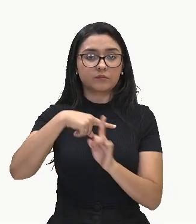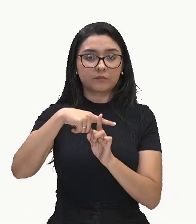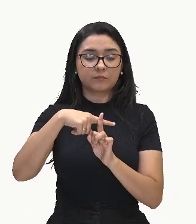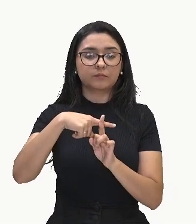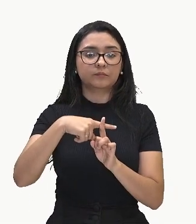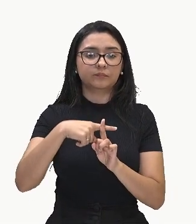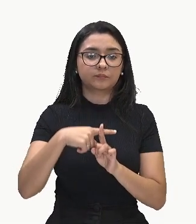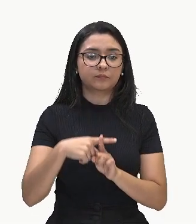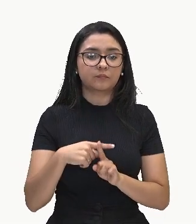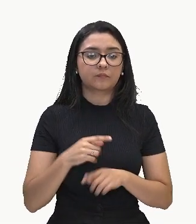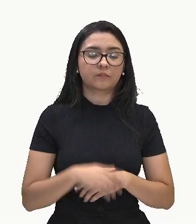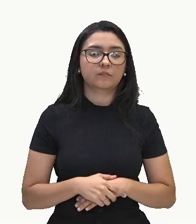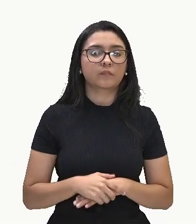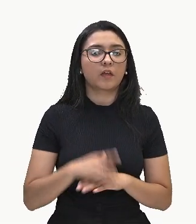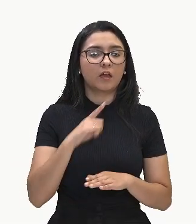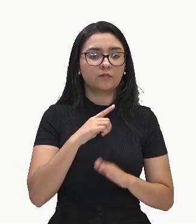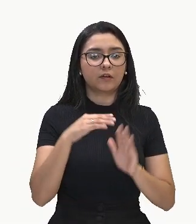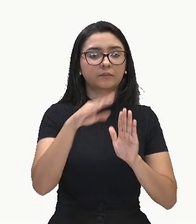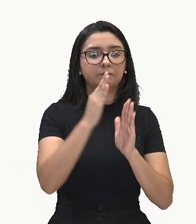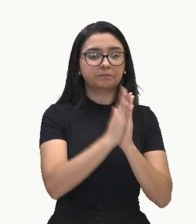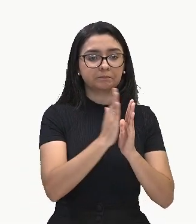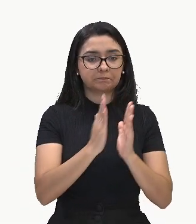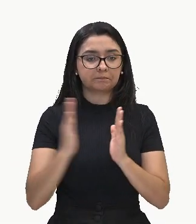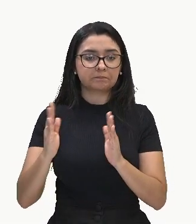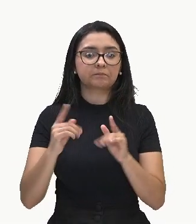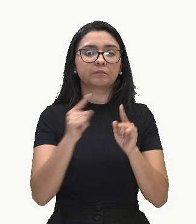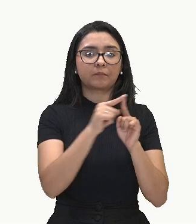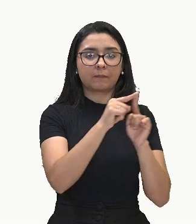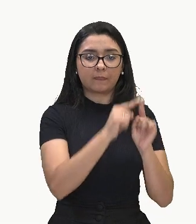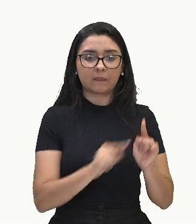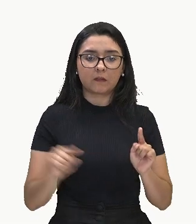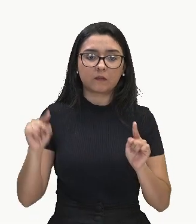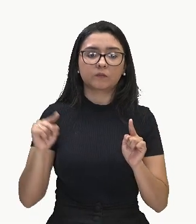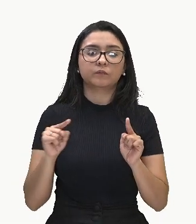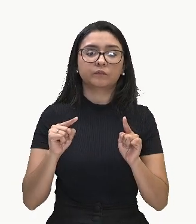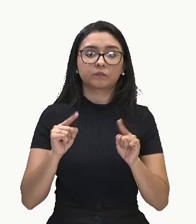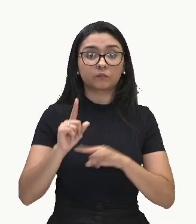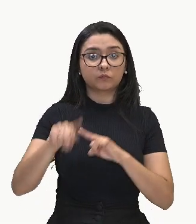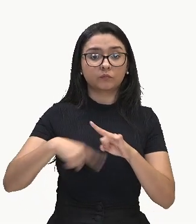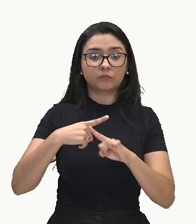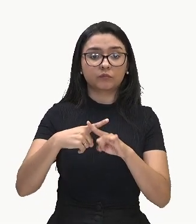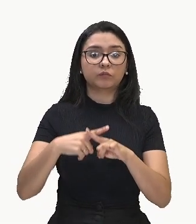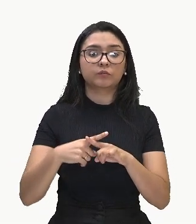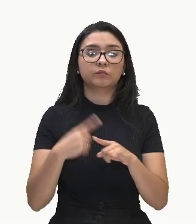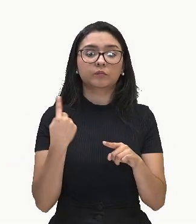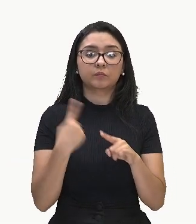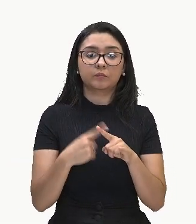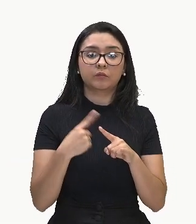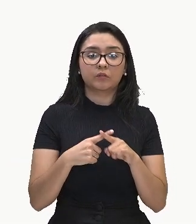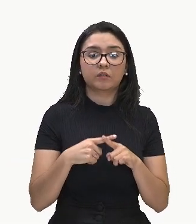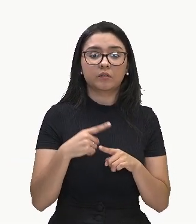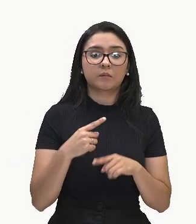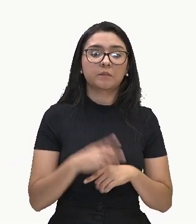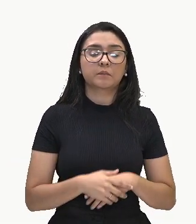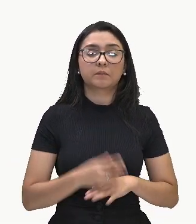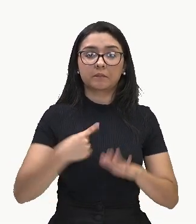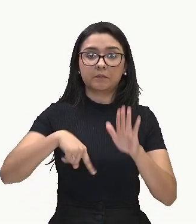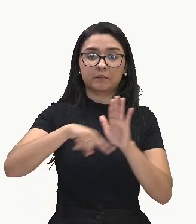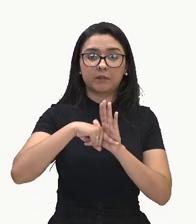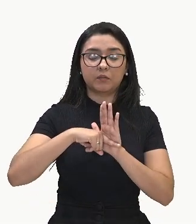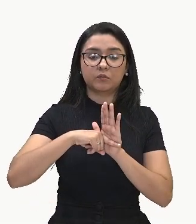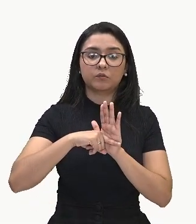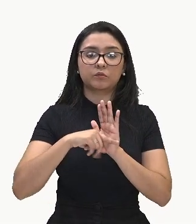E assim eu vou fazendo. Multiplico pelo próximo coeficiente porque esse resultado aqui que deu menos 2 ele já vem pra cá.